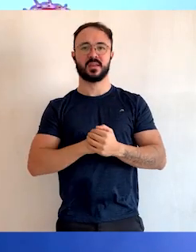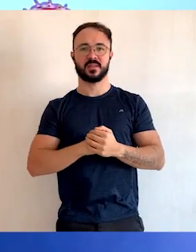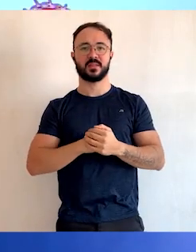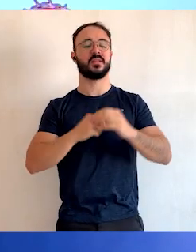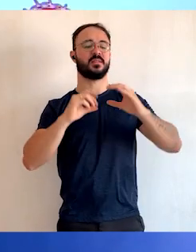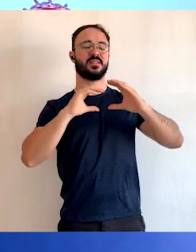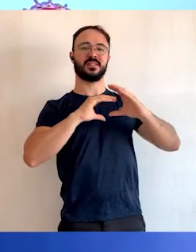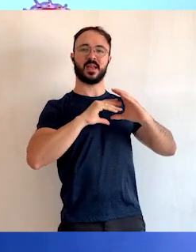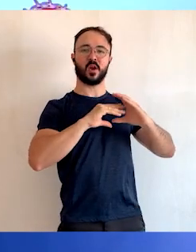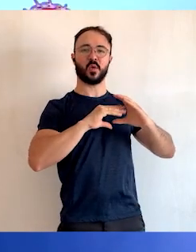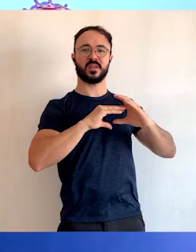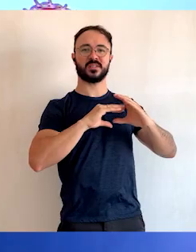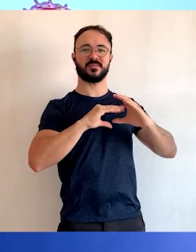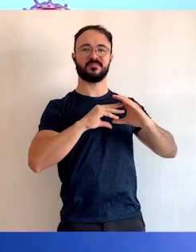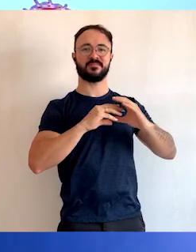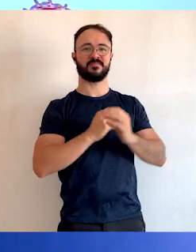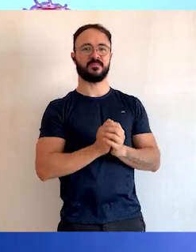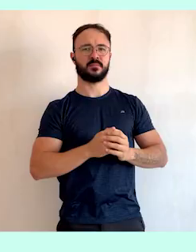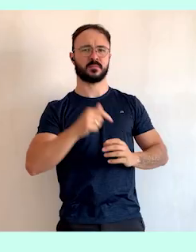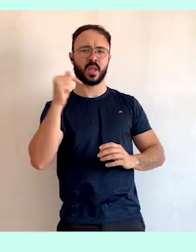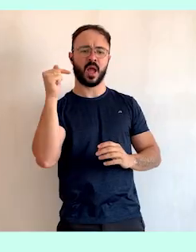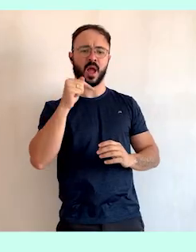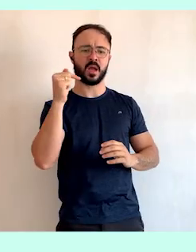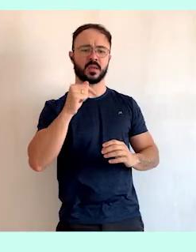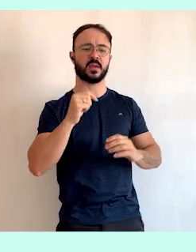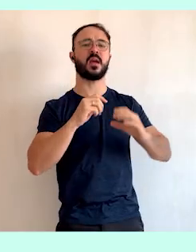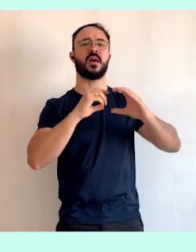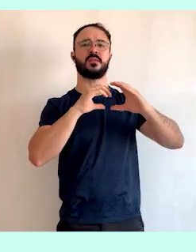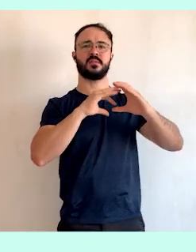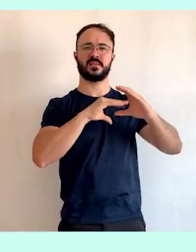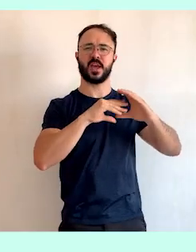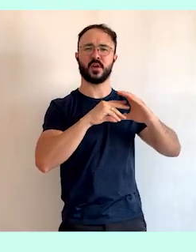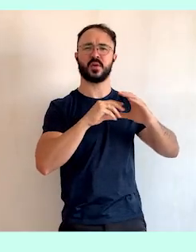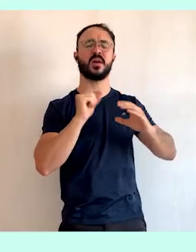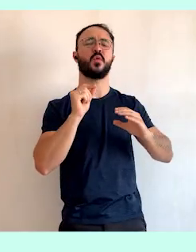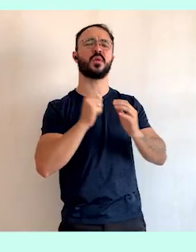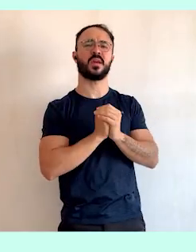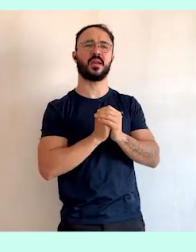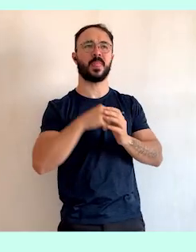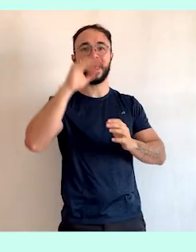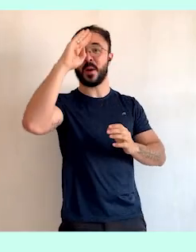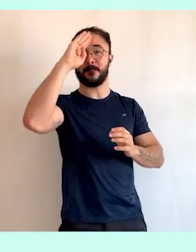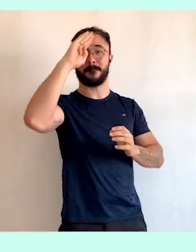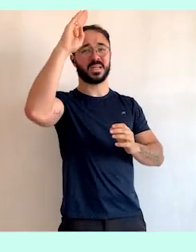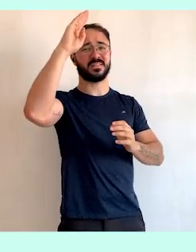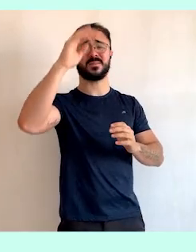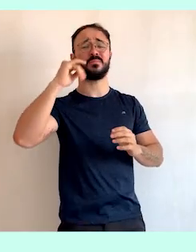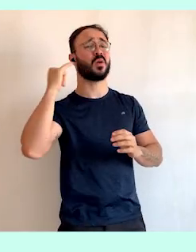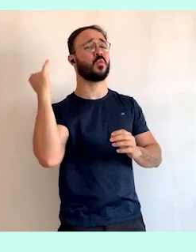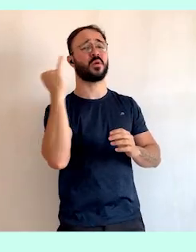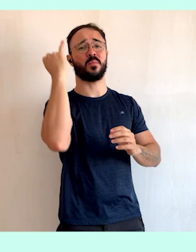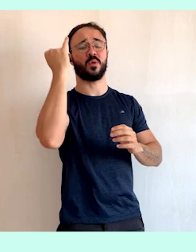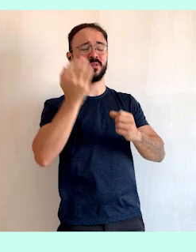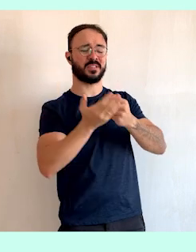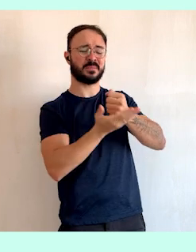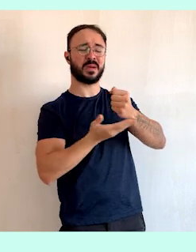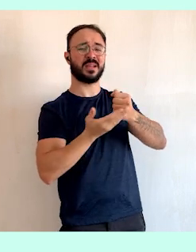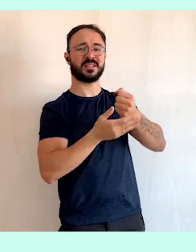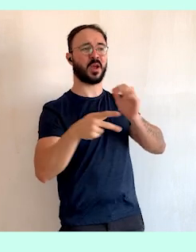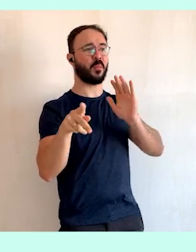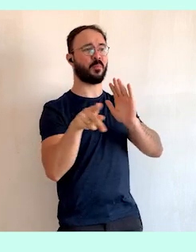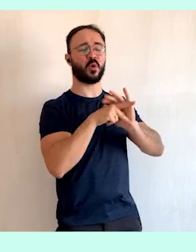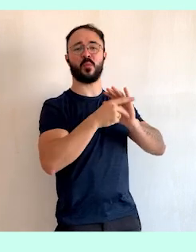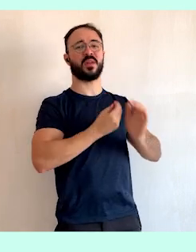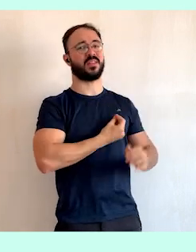A célula é a unidade básica da vida. Se não existe